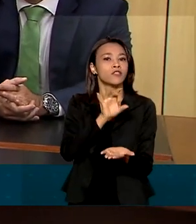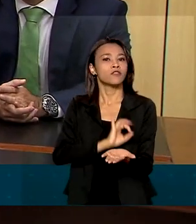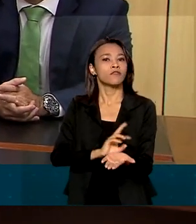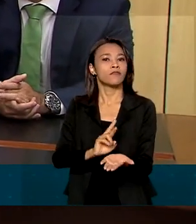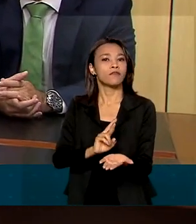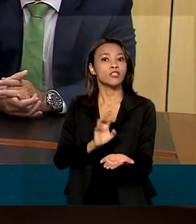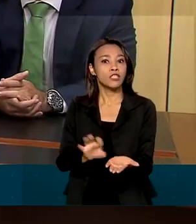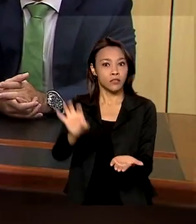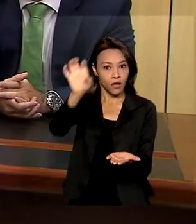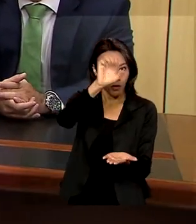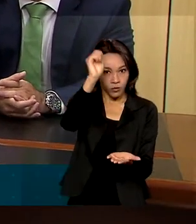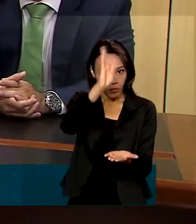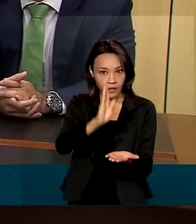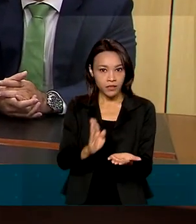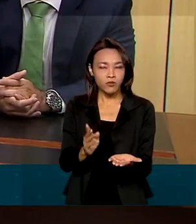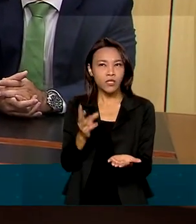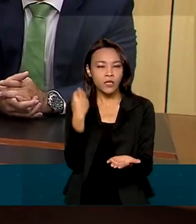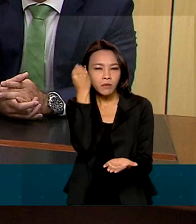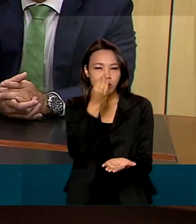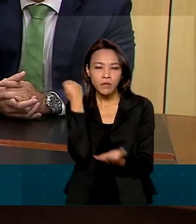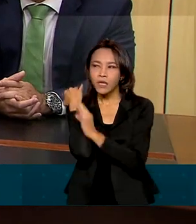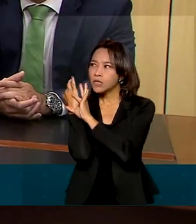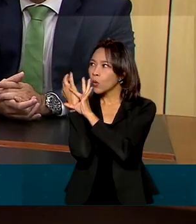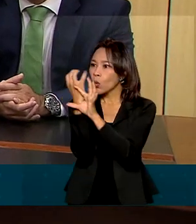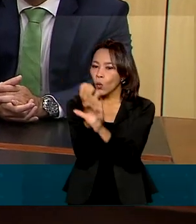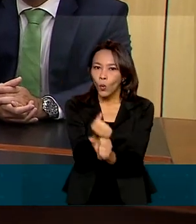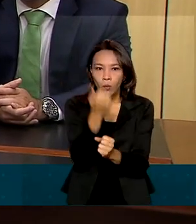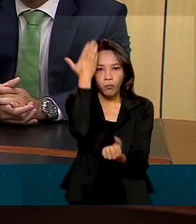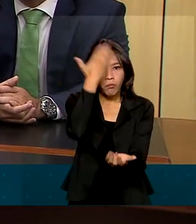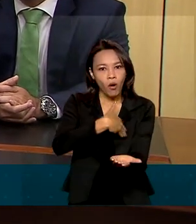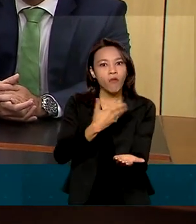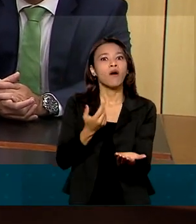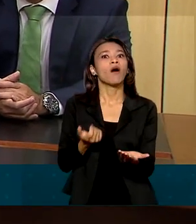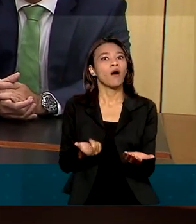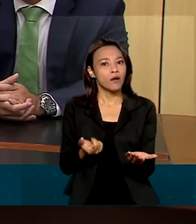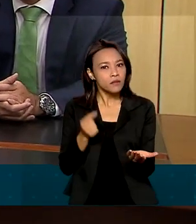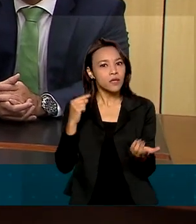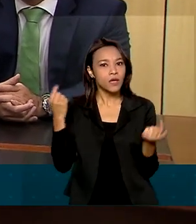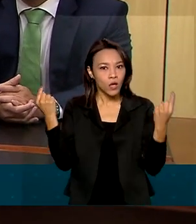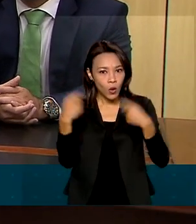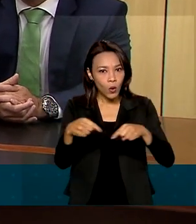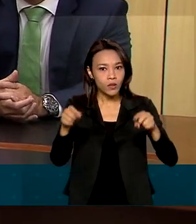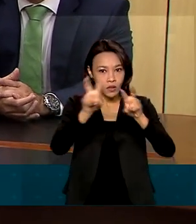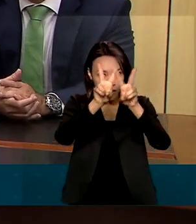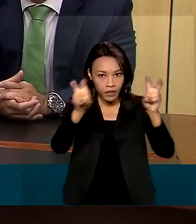federação que têm uma expertise já comprovada no enfrentamento desse tipo de crime